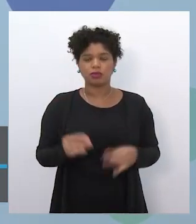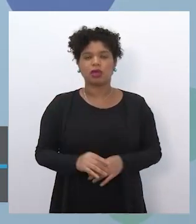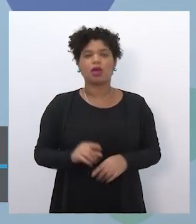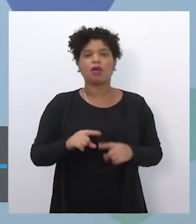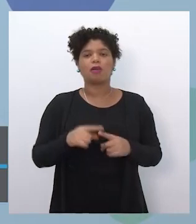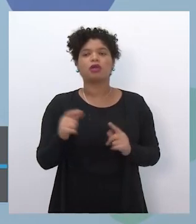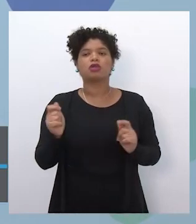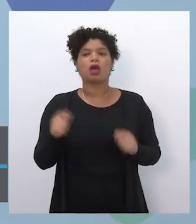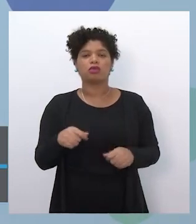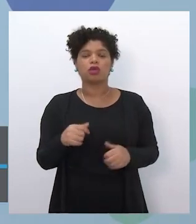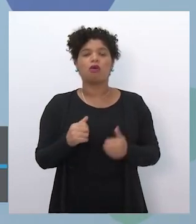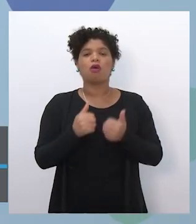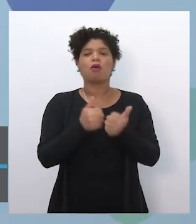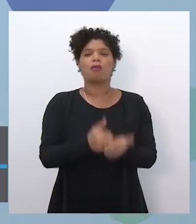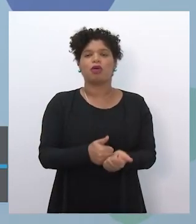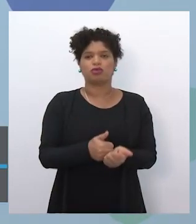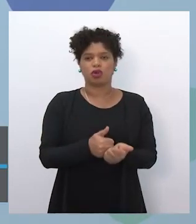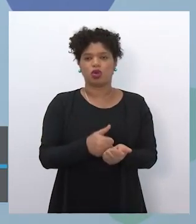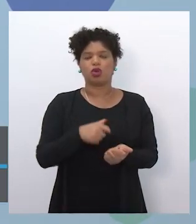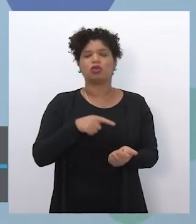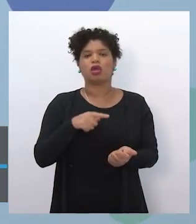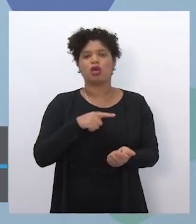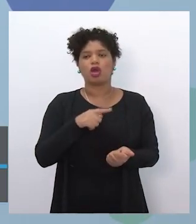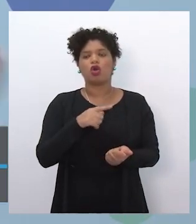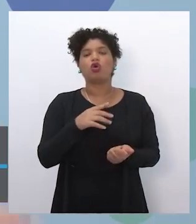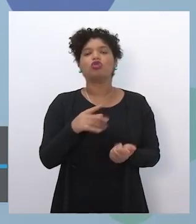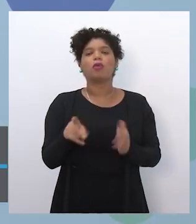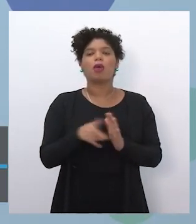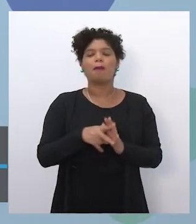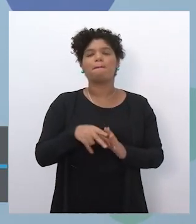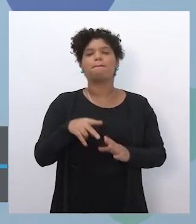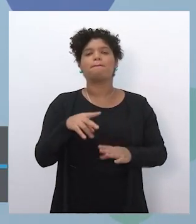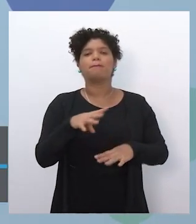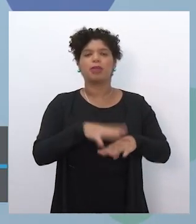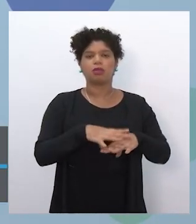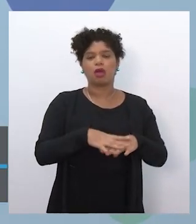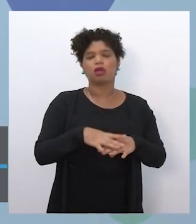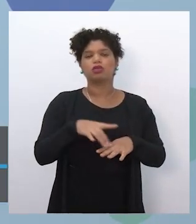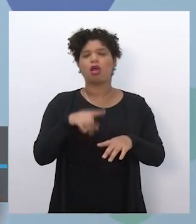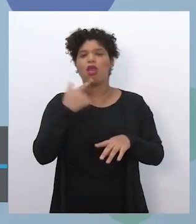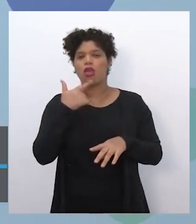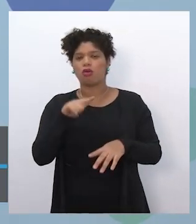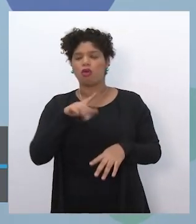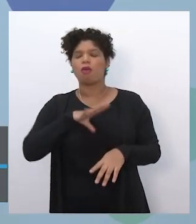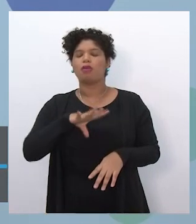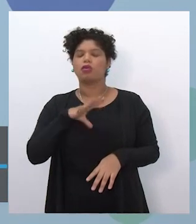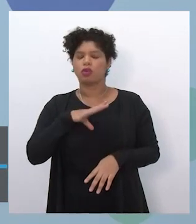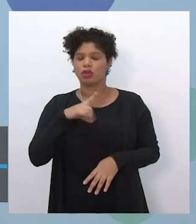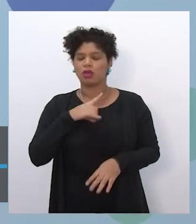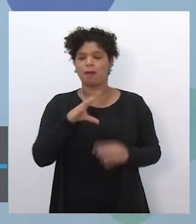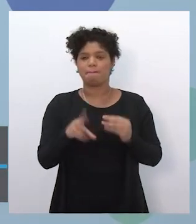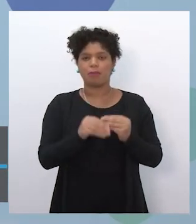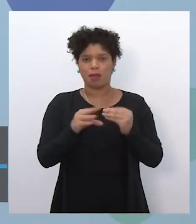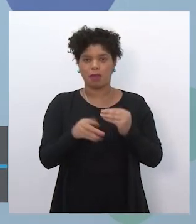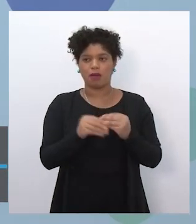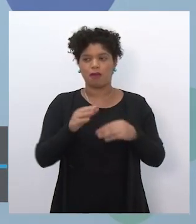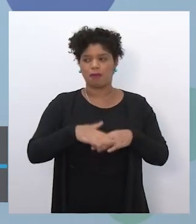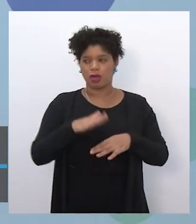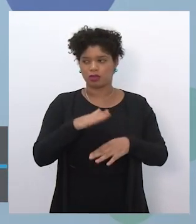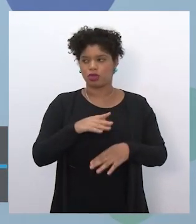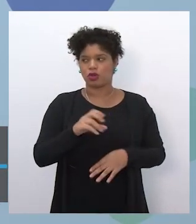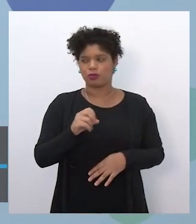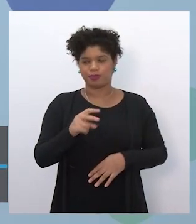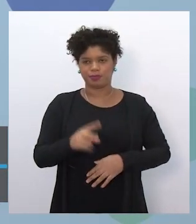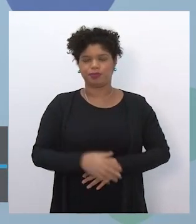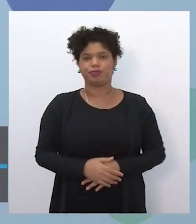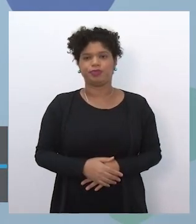apoio à aprendizagem são os conteúdos de português e matemática que estão sendo reforçados aí pela importância que esses componentes têm para os